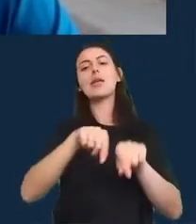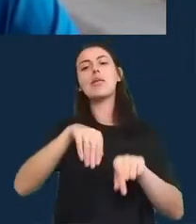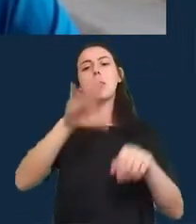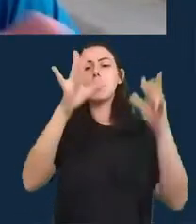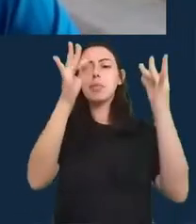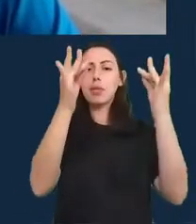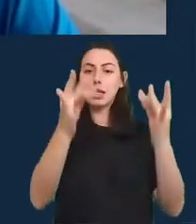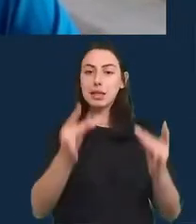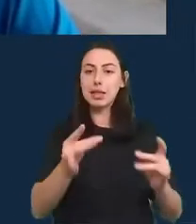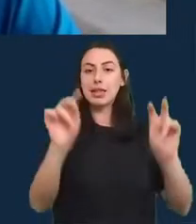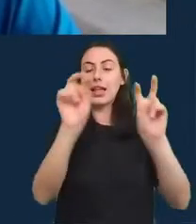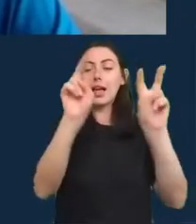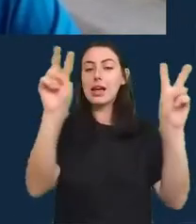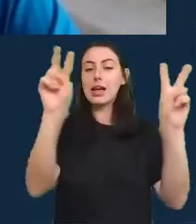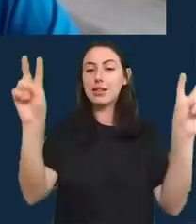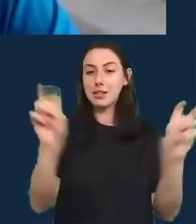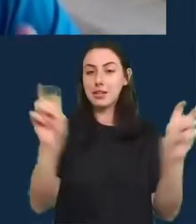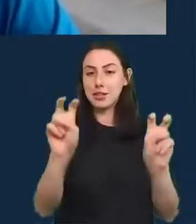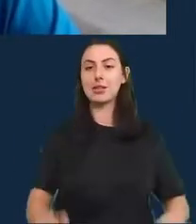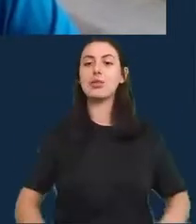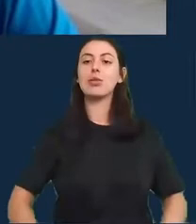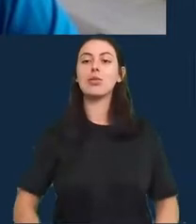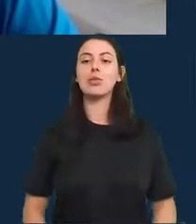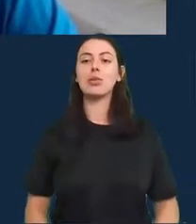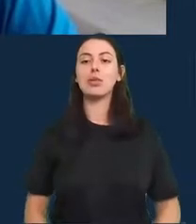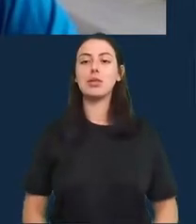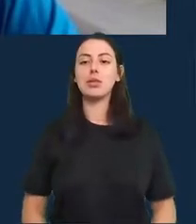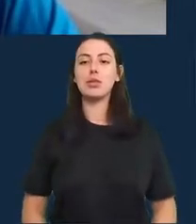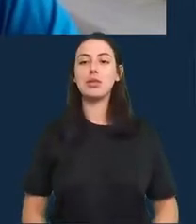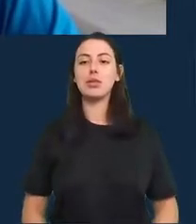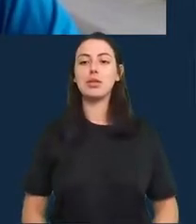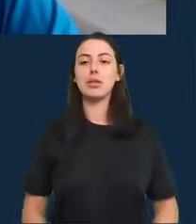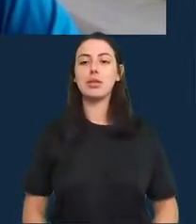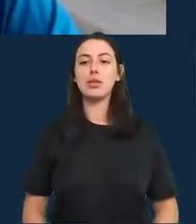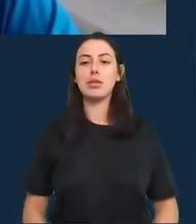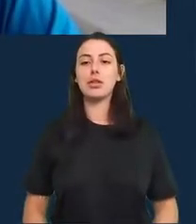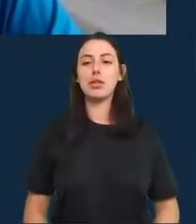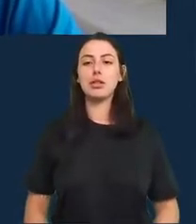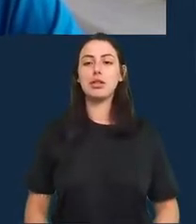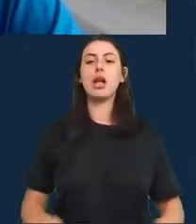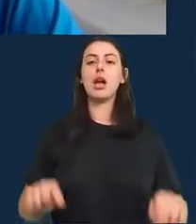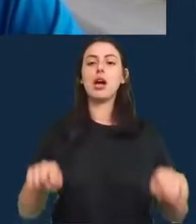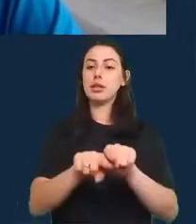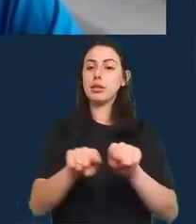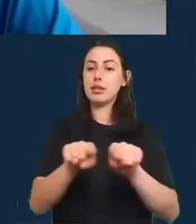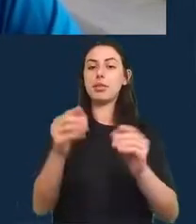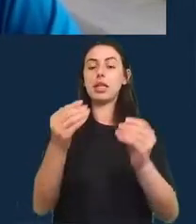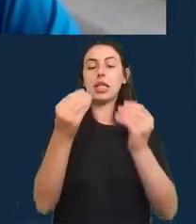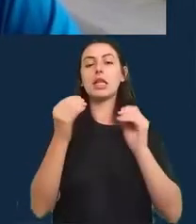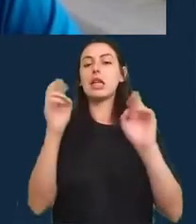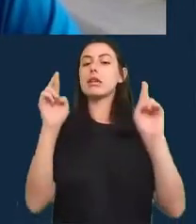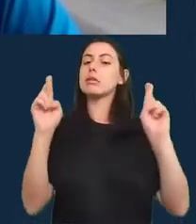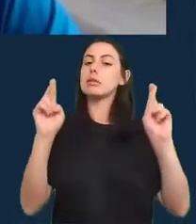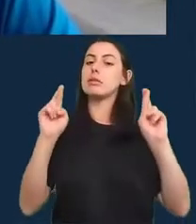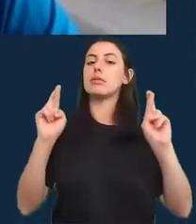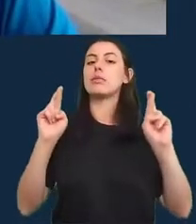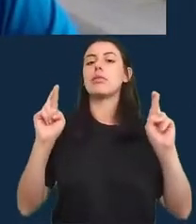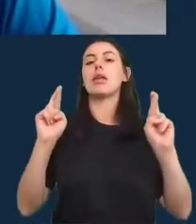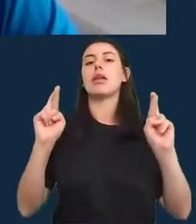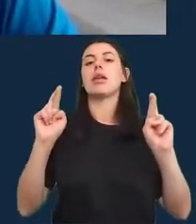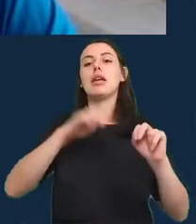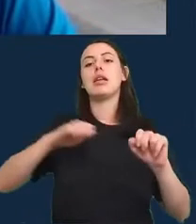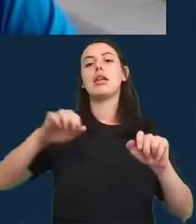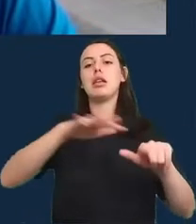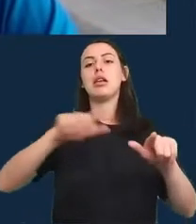eu acho que nos dá muita esperança de que o jornalismo ainda pode ter bastante efeito